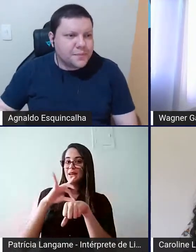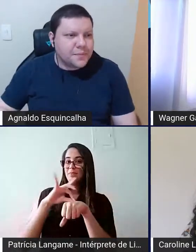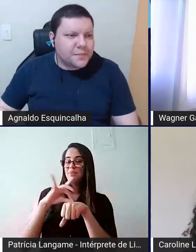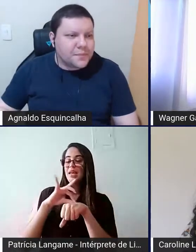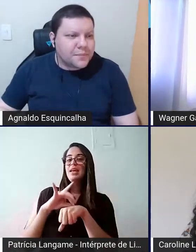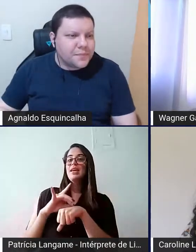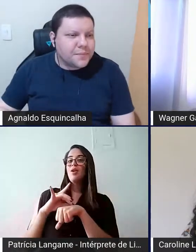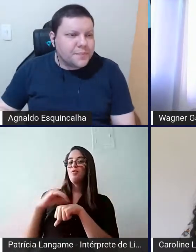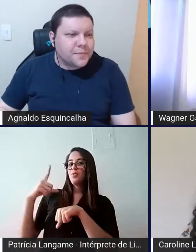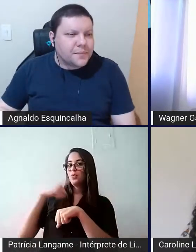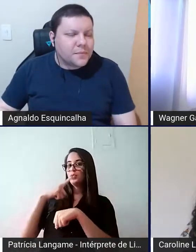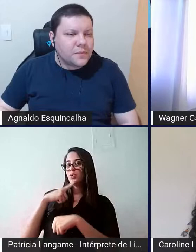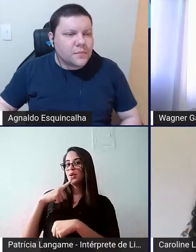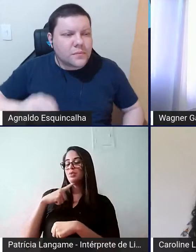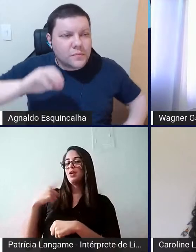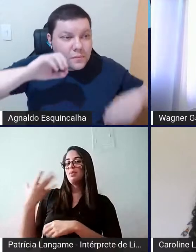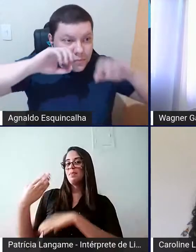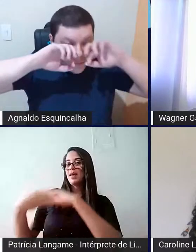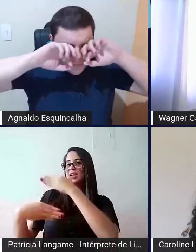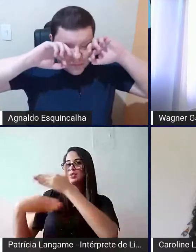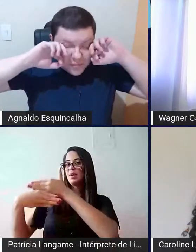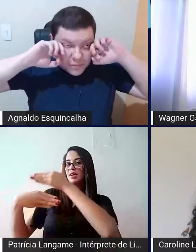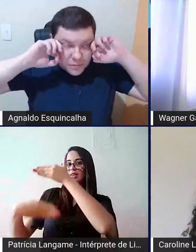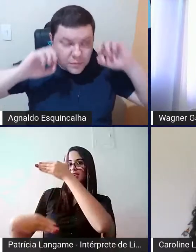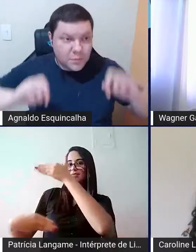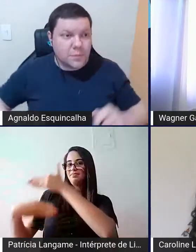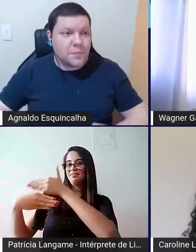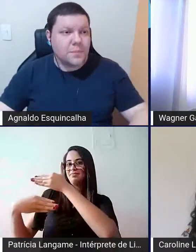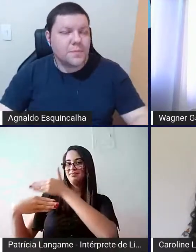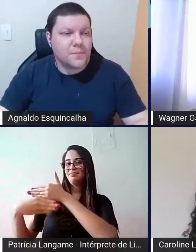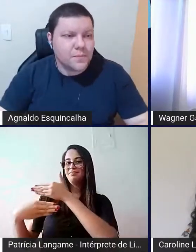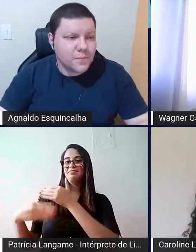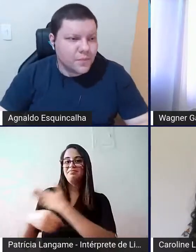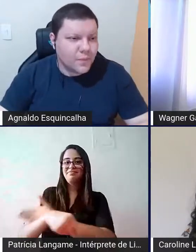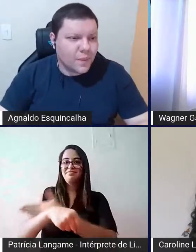preta, e ao fundo eu tenho uma parede branca.